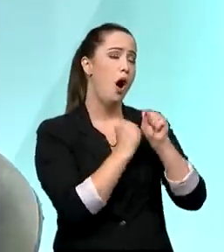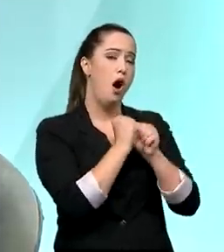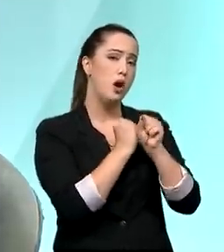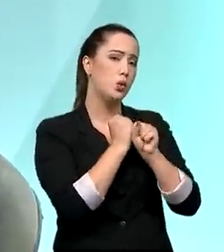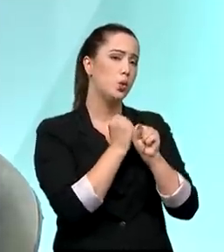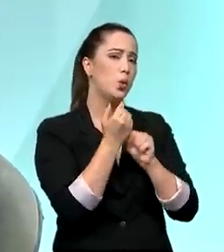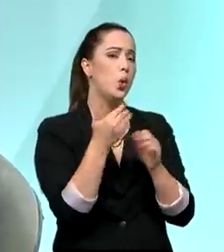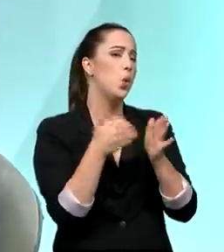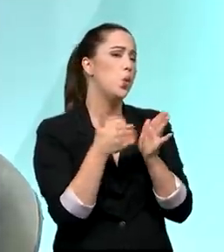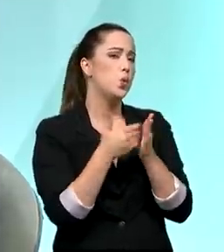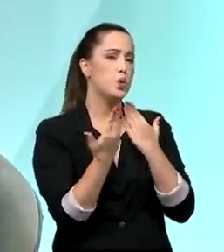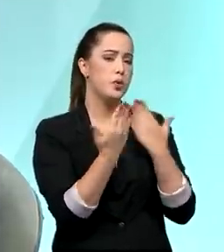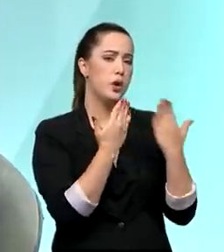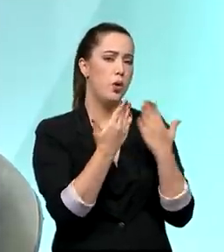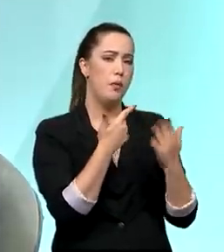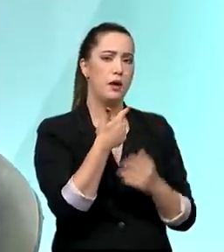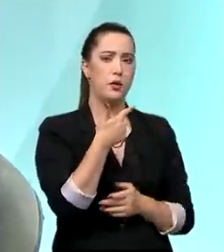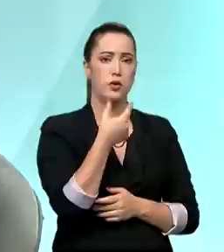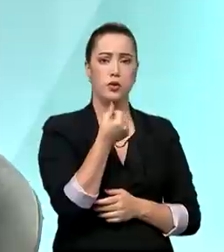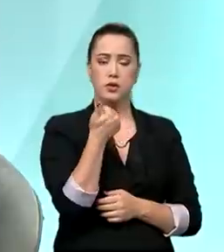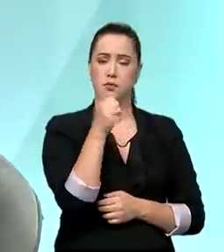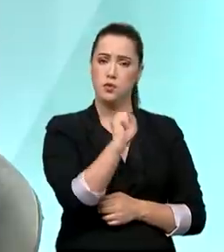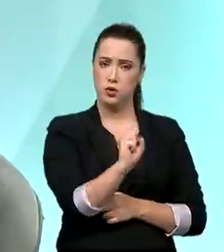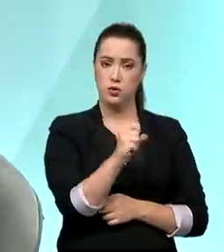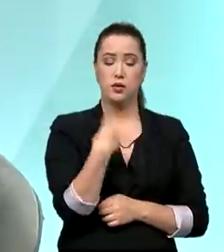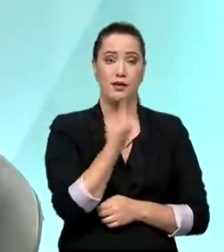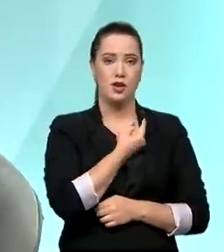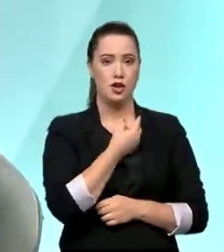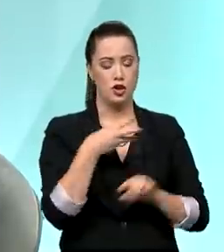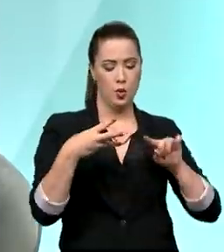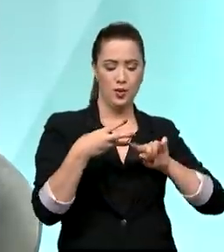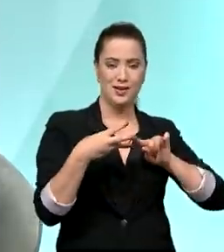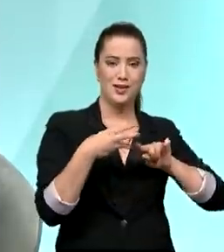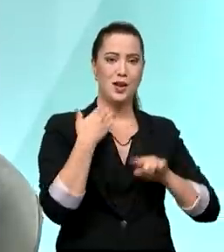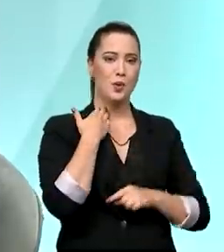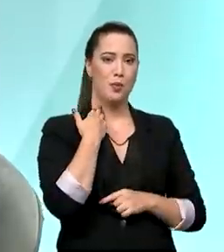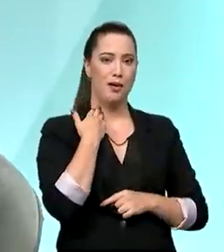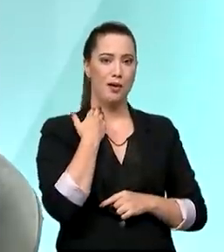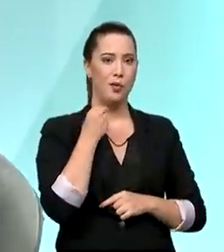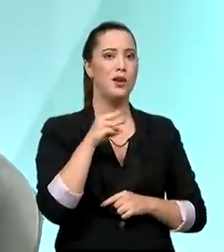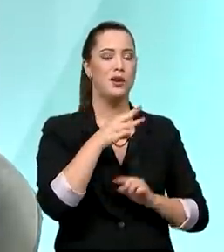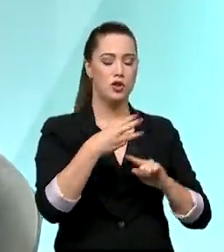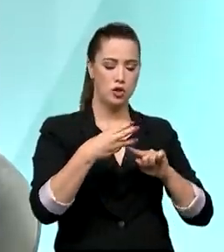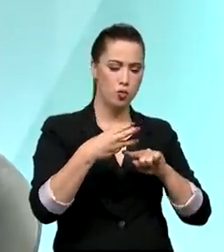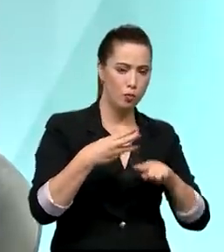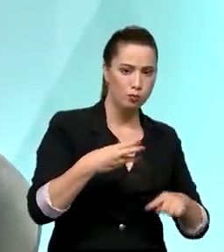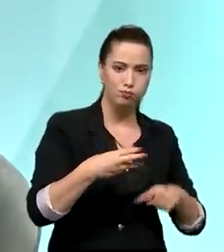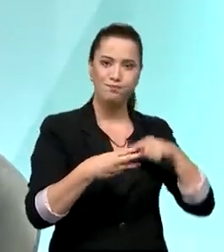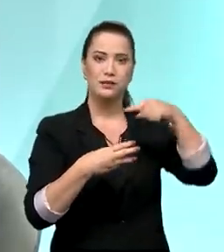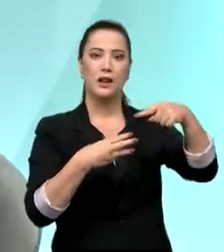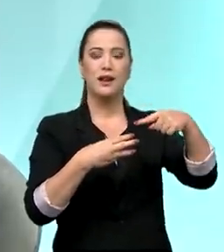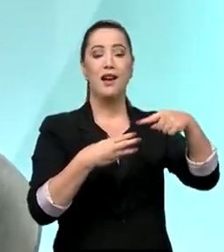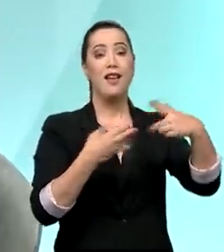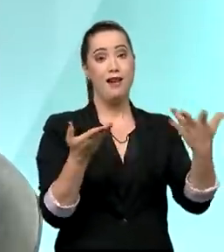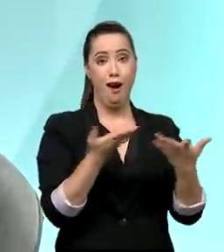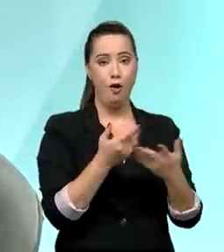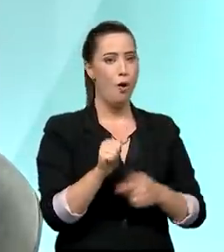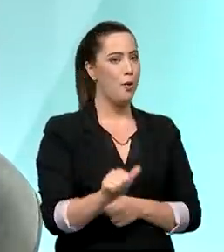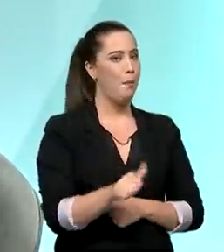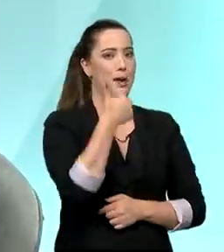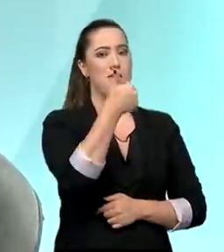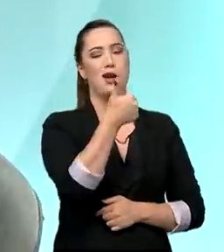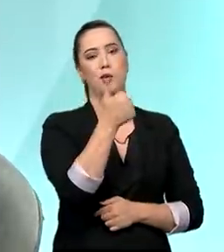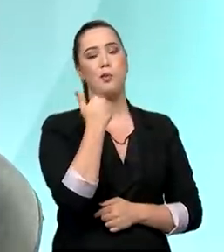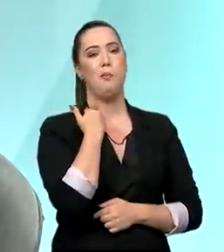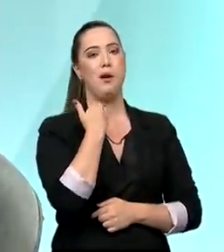banco, instituição financeira, e passamos de muito longe para ser a primeira. Nunca houve na Caixa, a Caixa